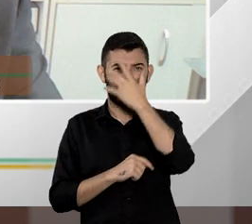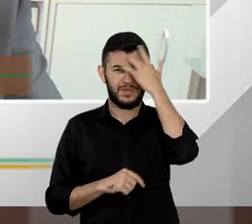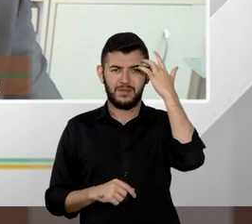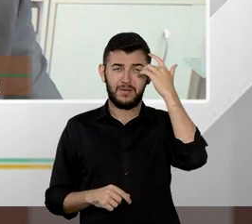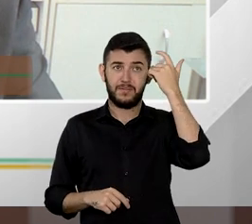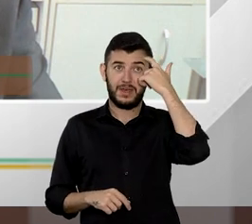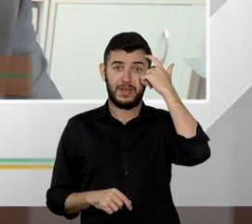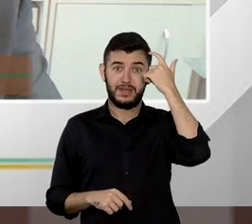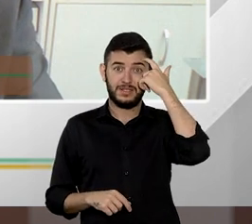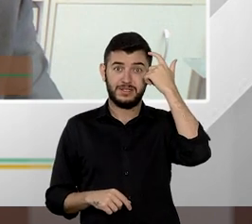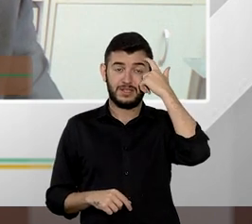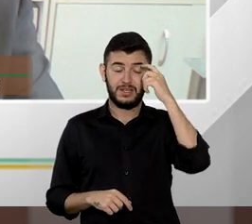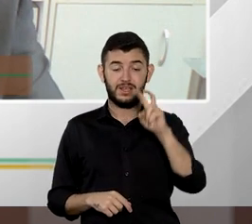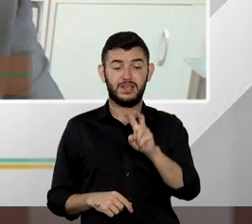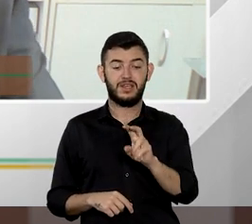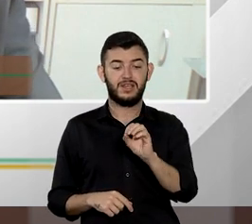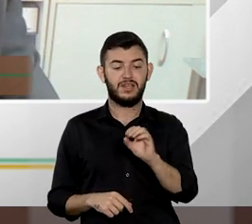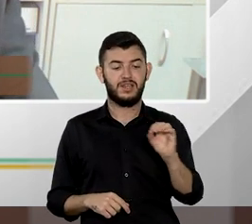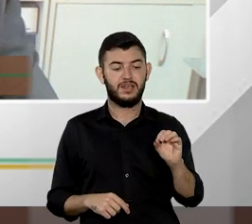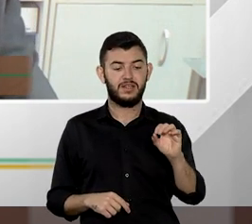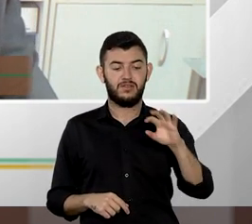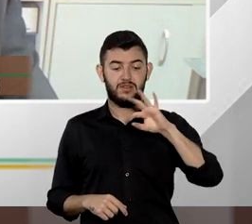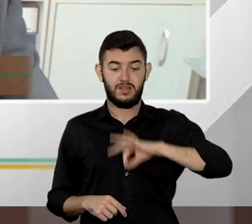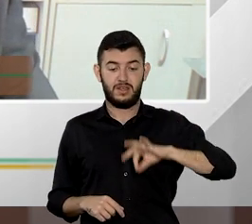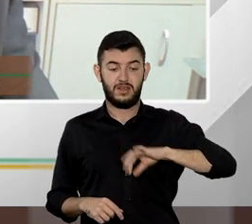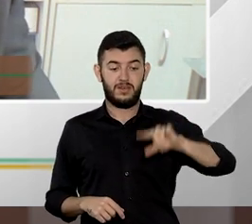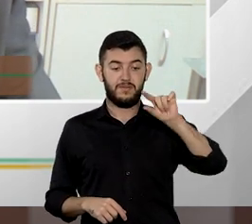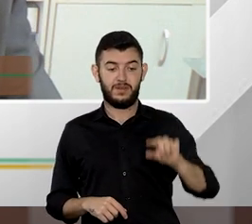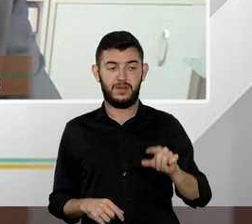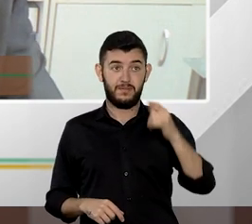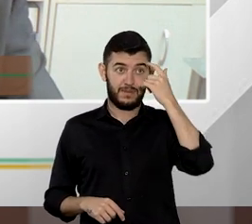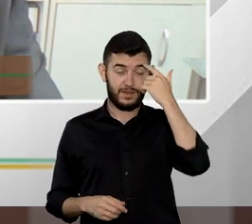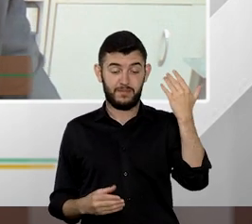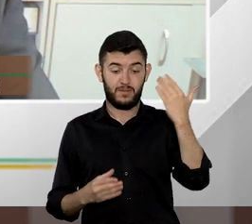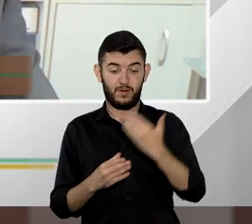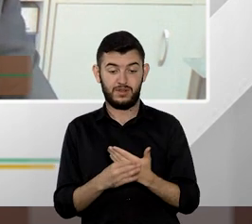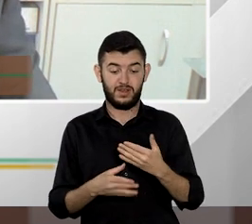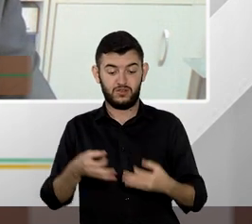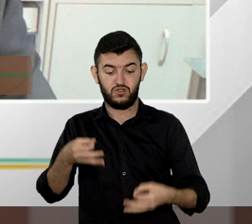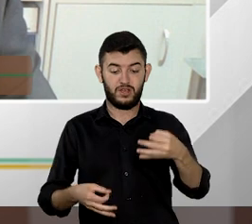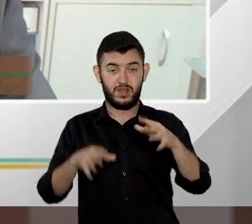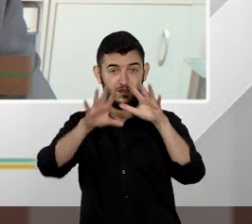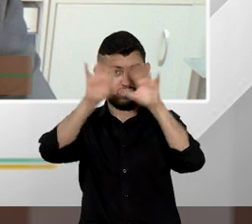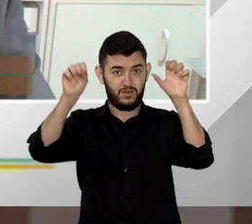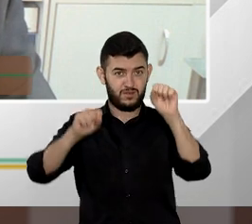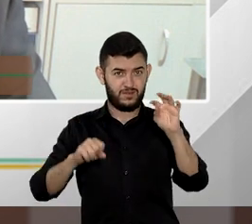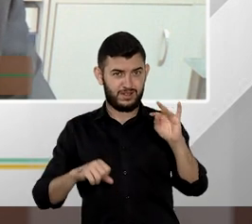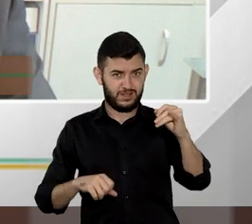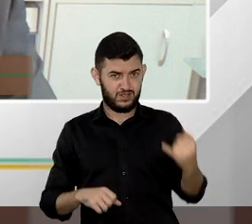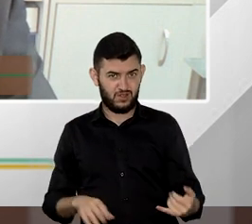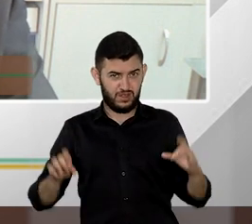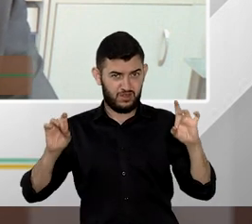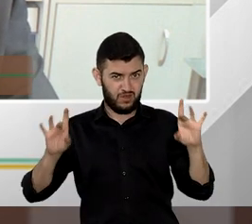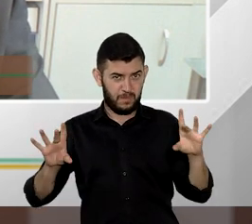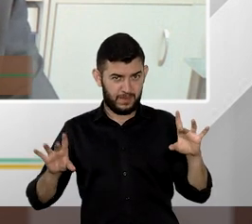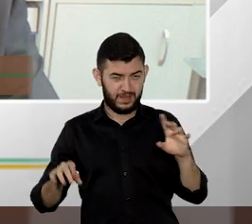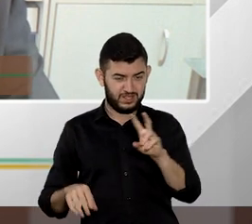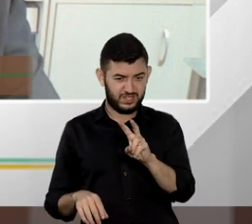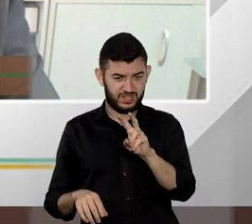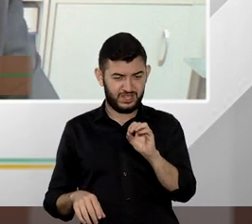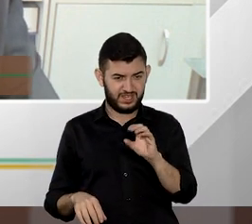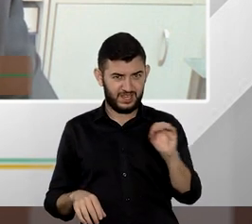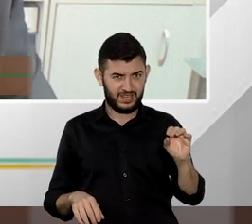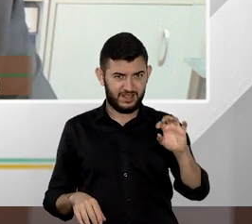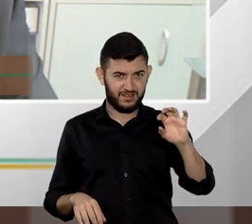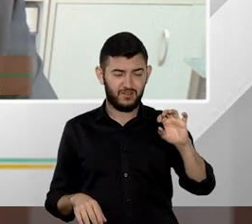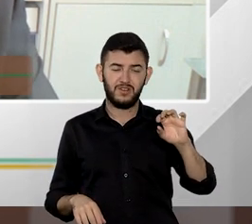os 500 salários mínimos e pensam que só vai chegar no STJ agora as causas acima de 500 salários mínimos. Não. O que